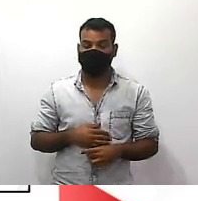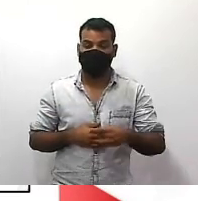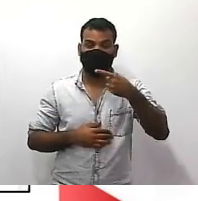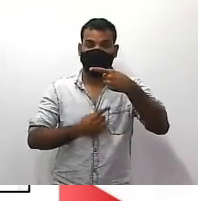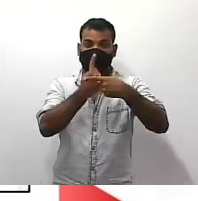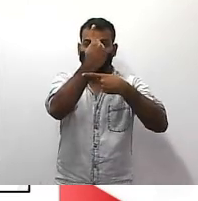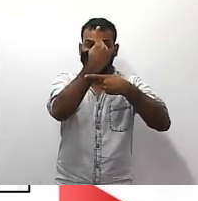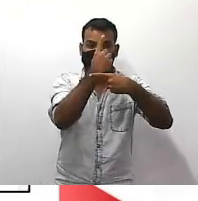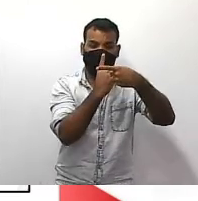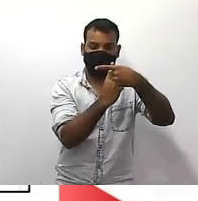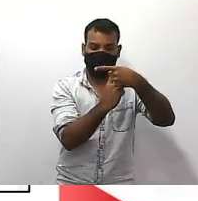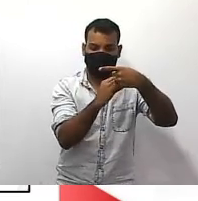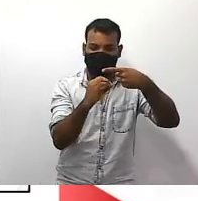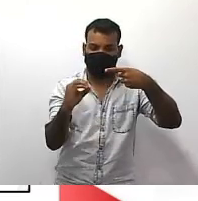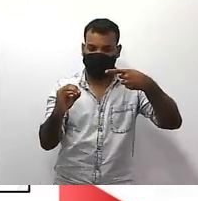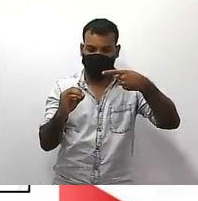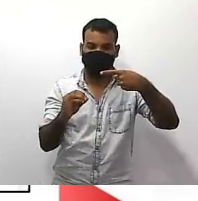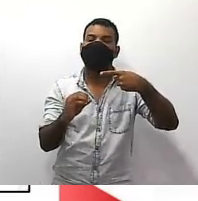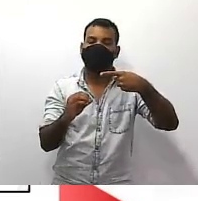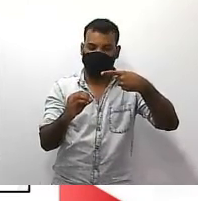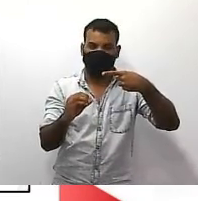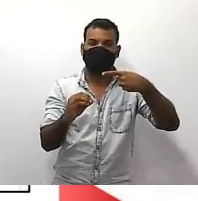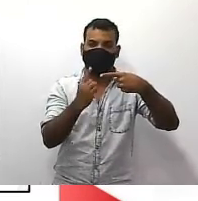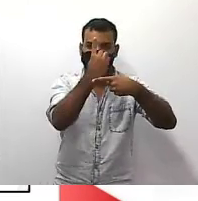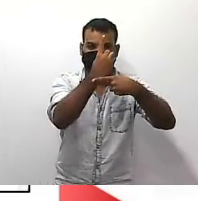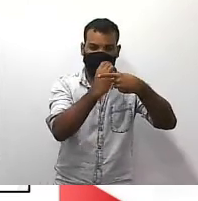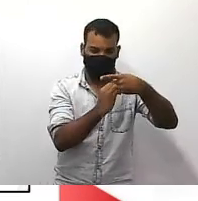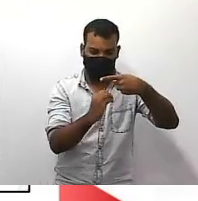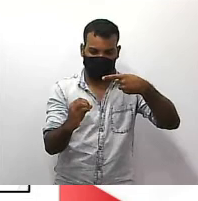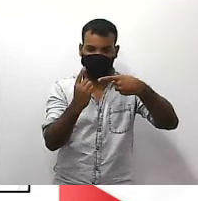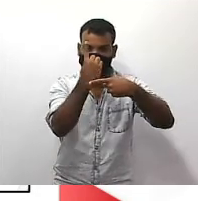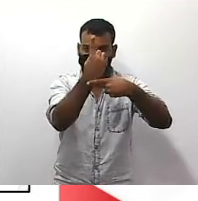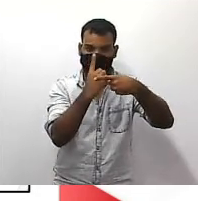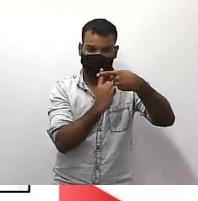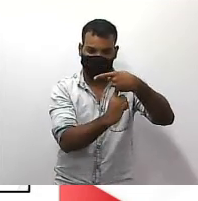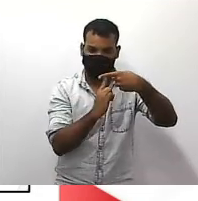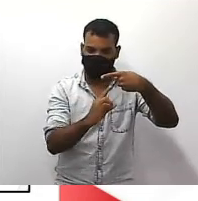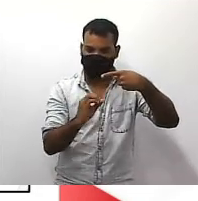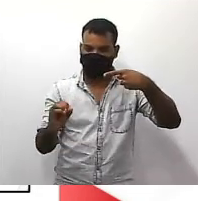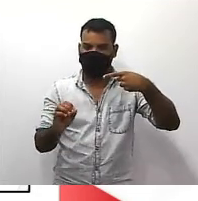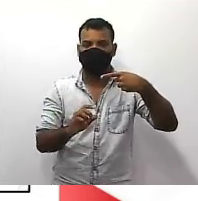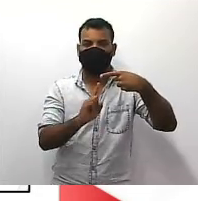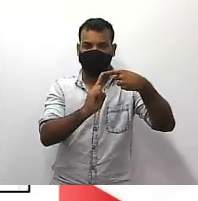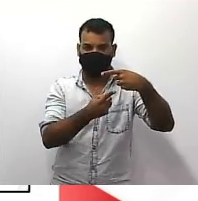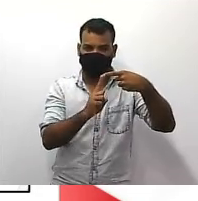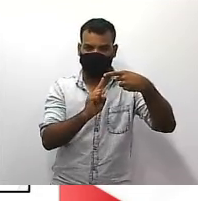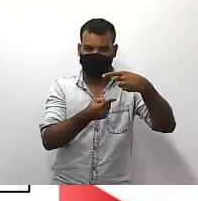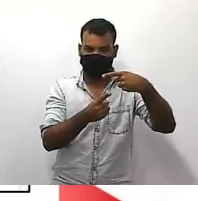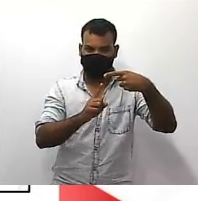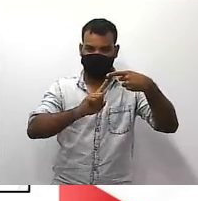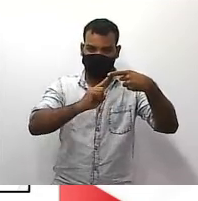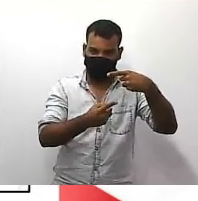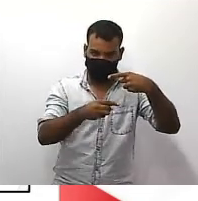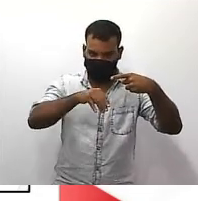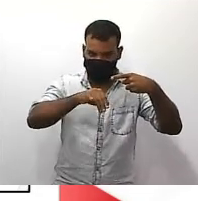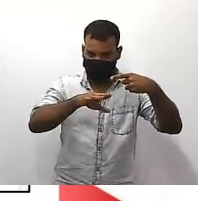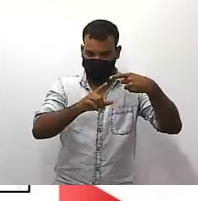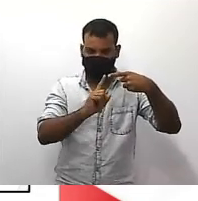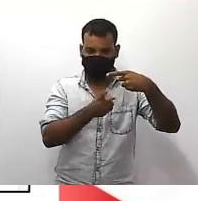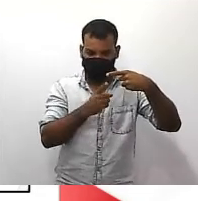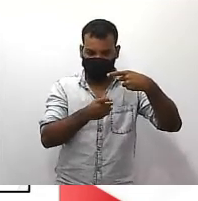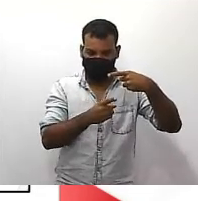mil então tem uma chance em mil ok aí eu apareço nome chances